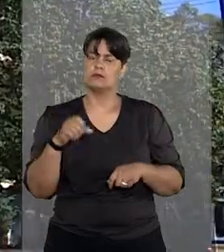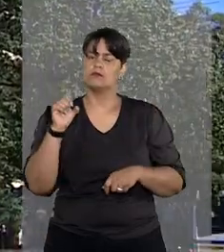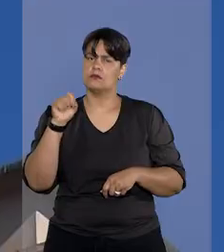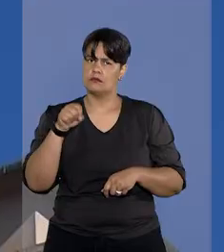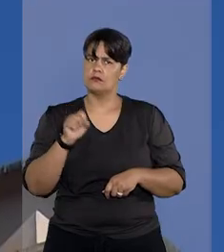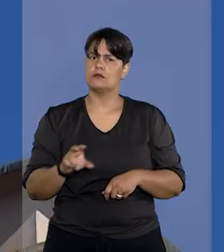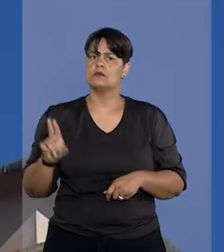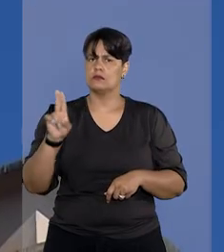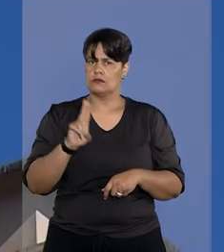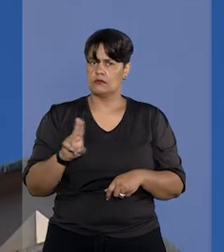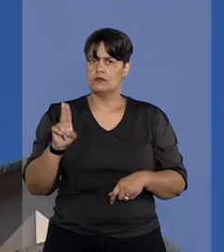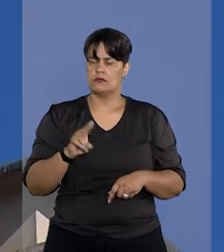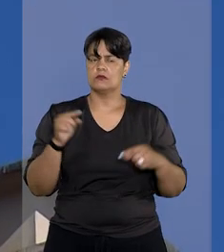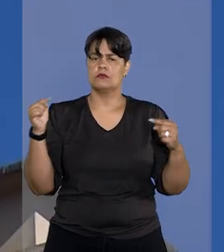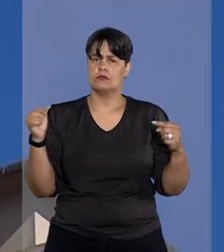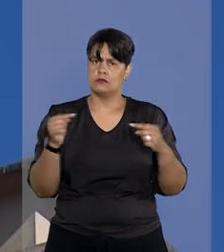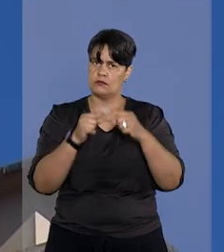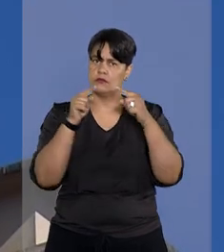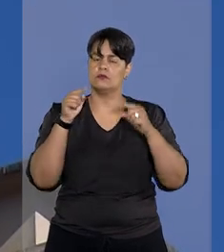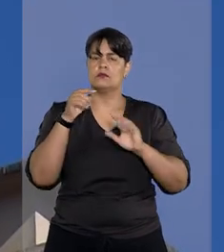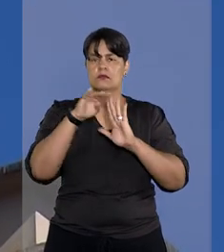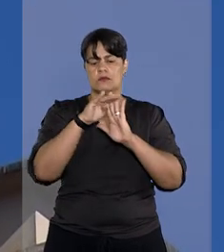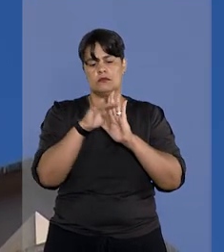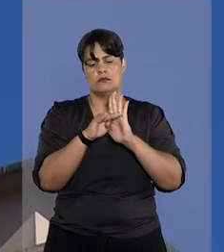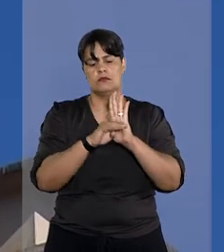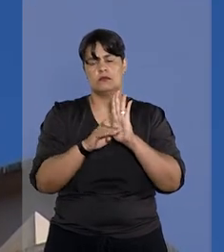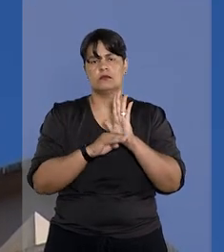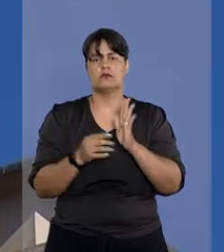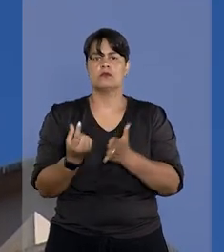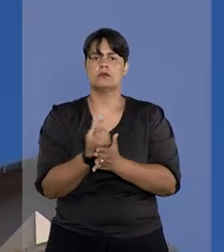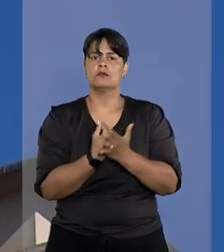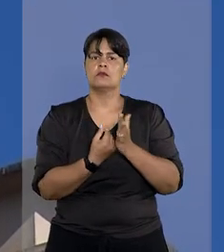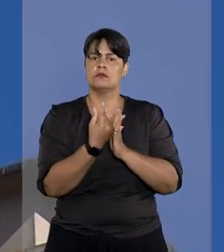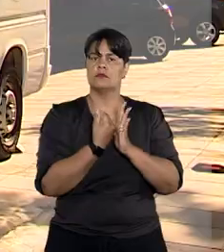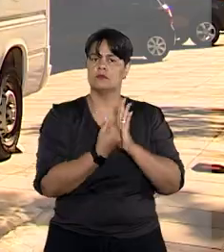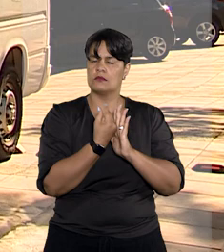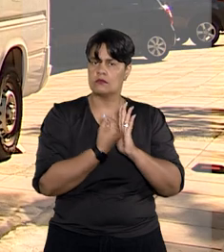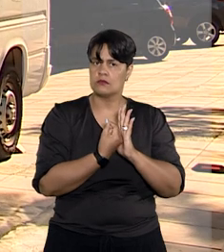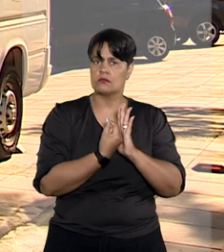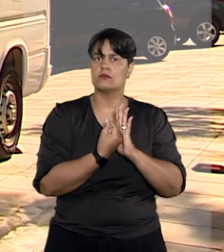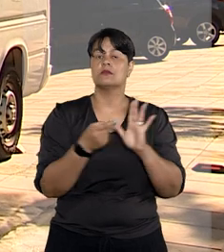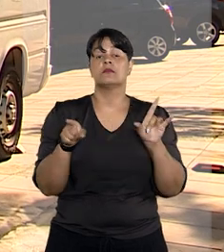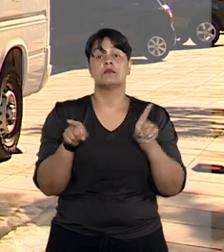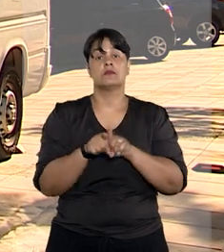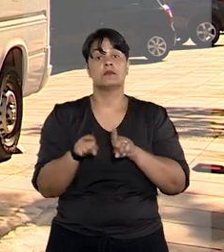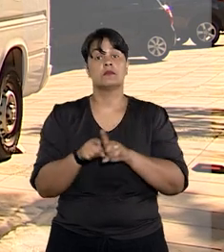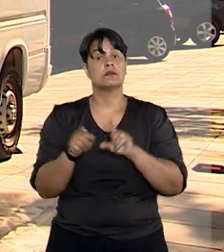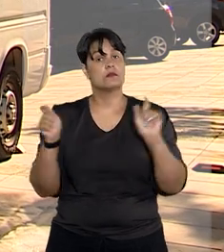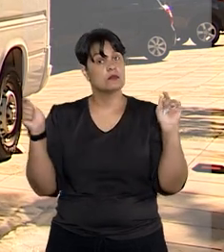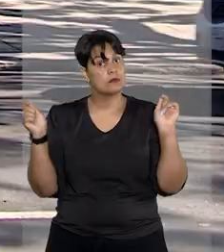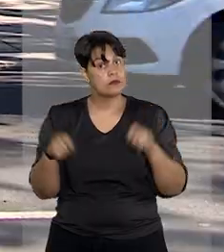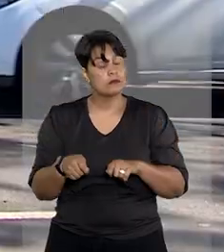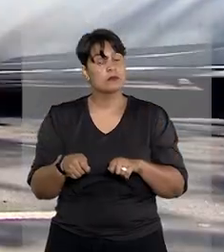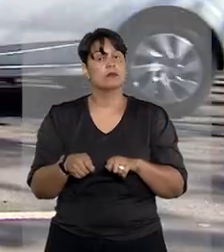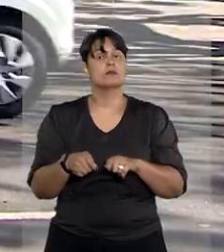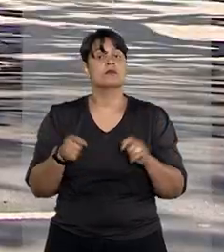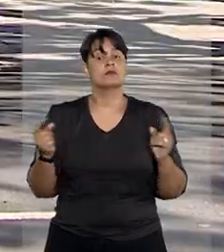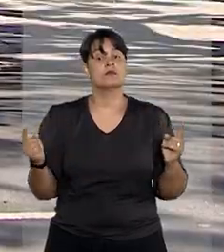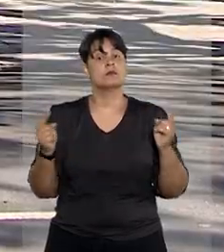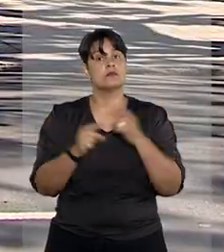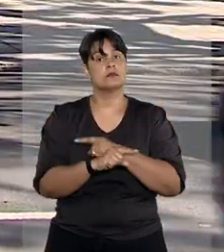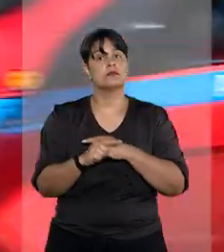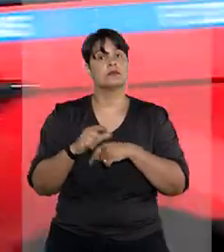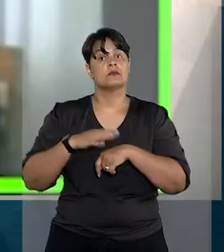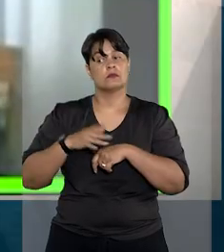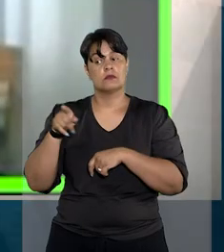consumidora e aplicou ao caso as normas do Código de Defesa do Consumidor, inclusive a possibilidade de inversão do